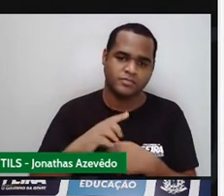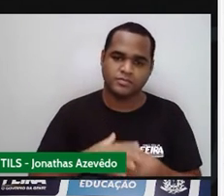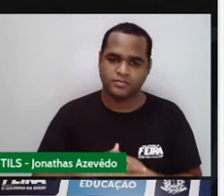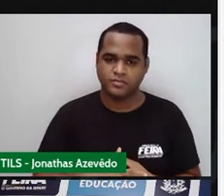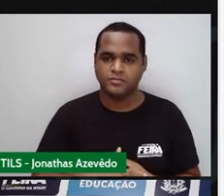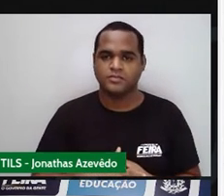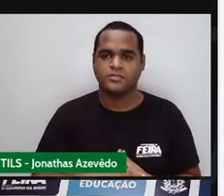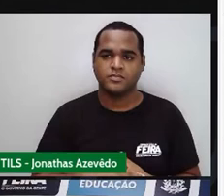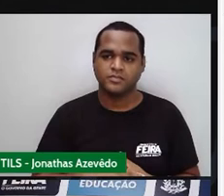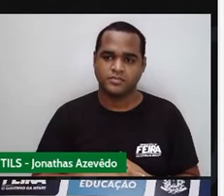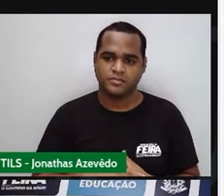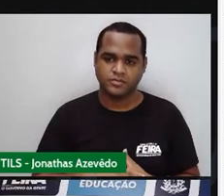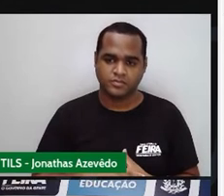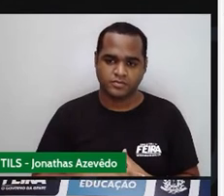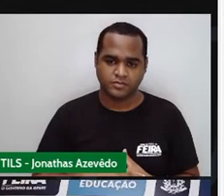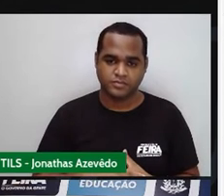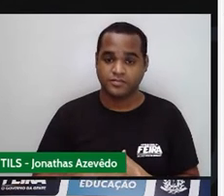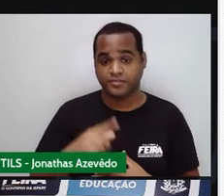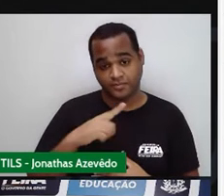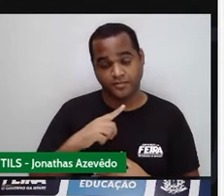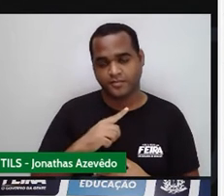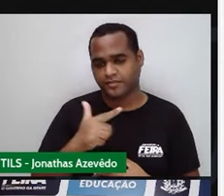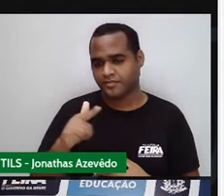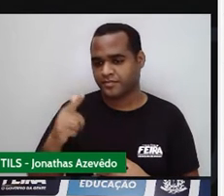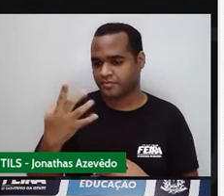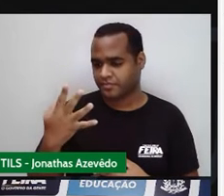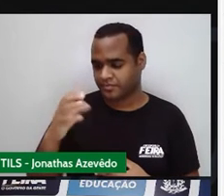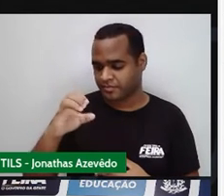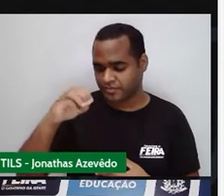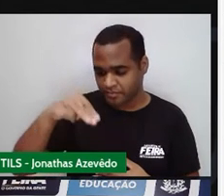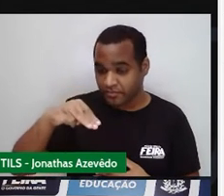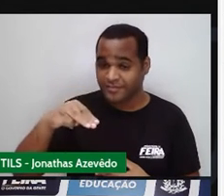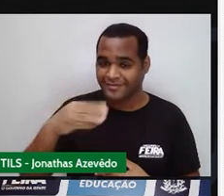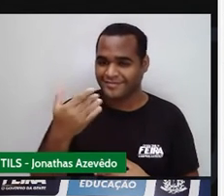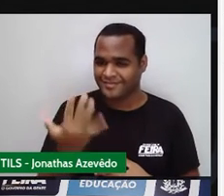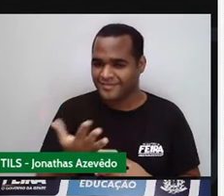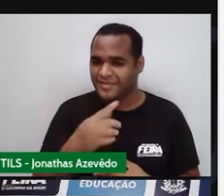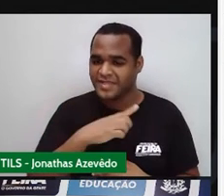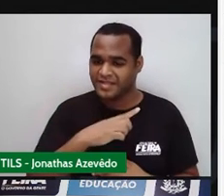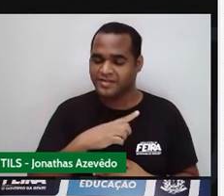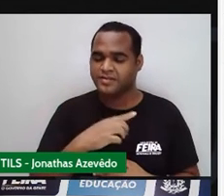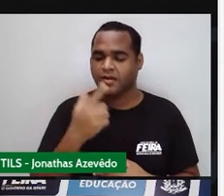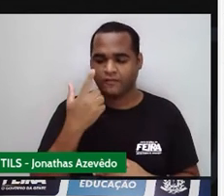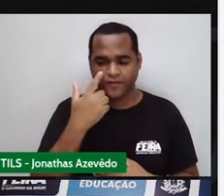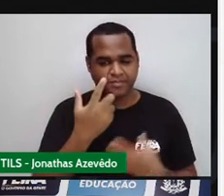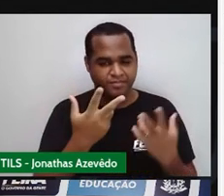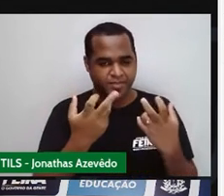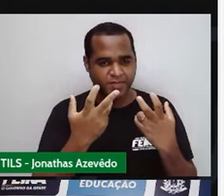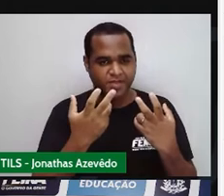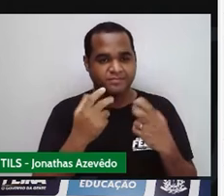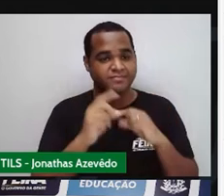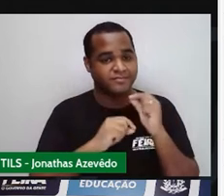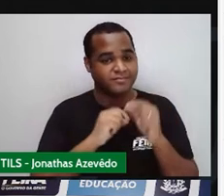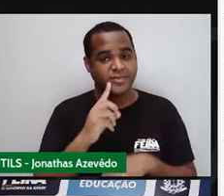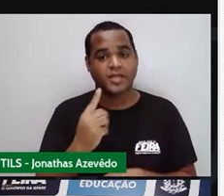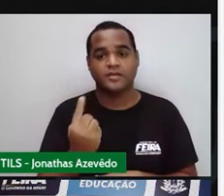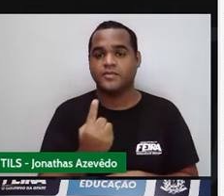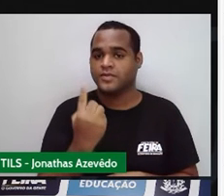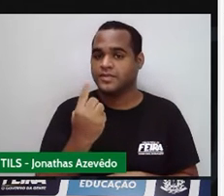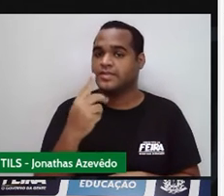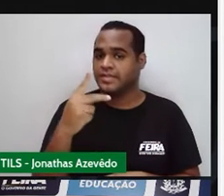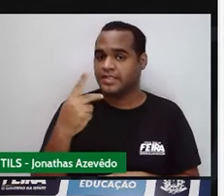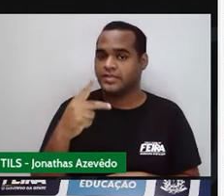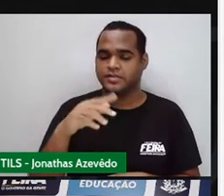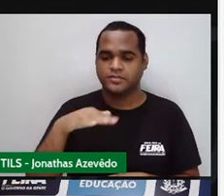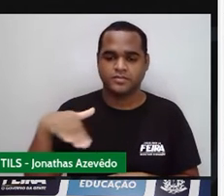mostrando na figura ali é esses 4 centímetros. Esses 4 centímetros. Veja o seguinte, Que a altura desse